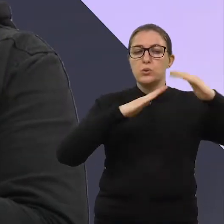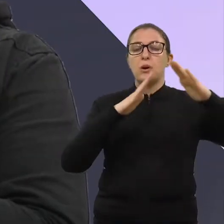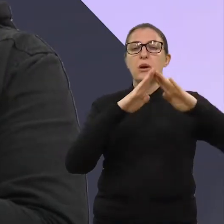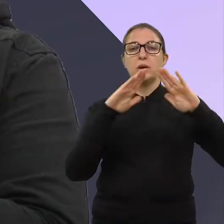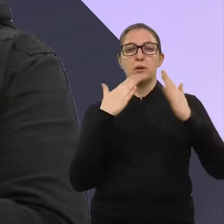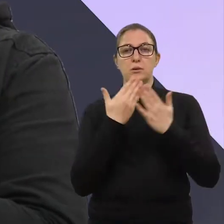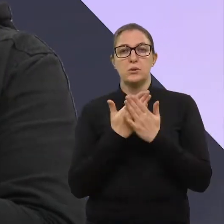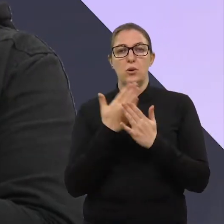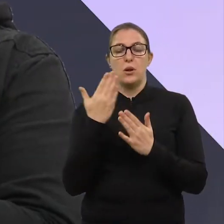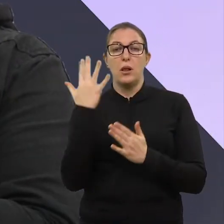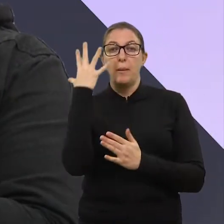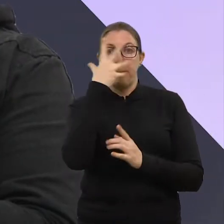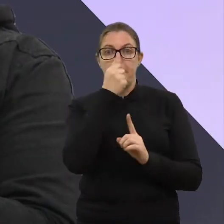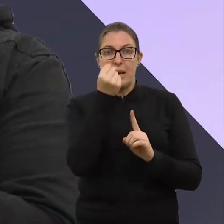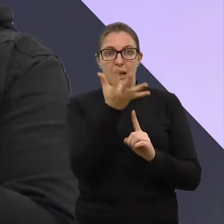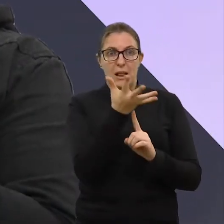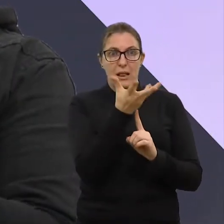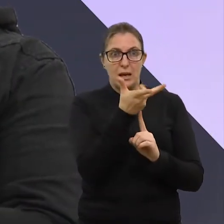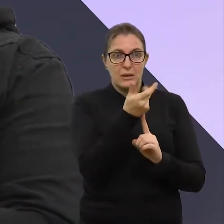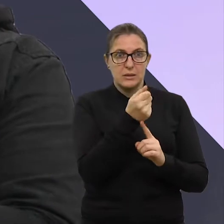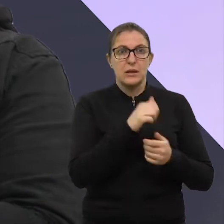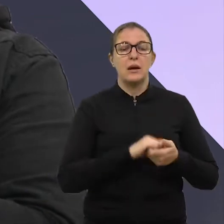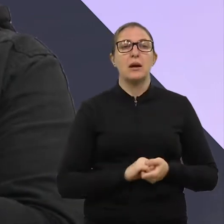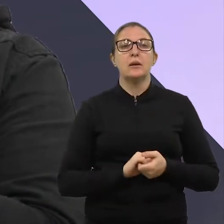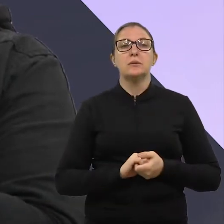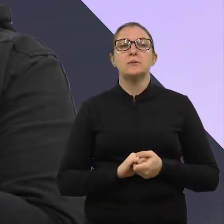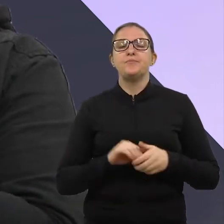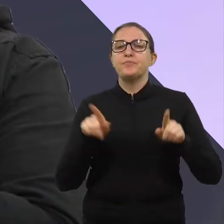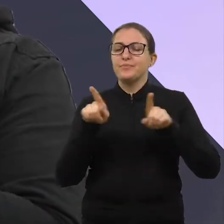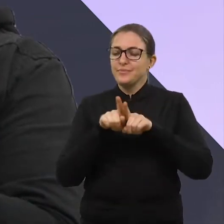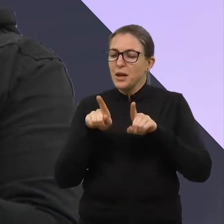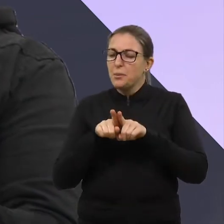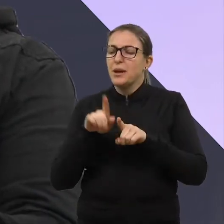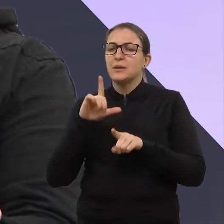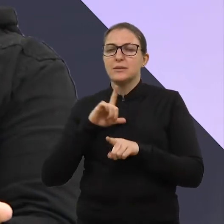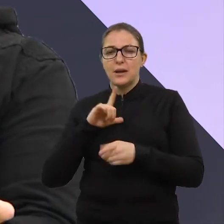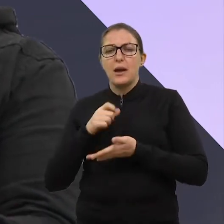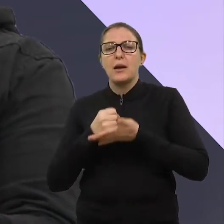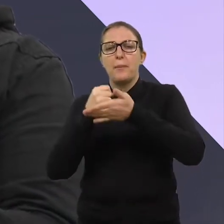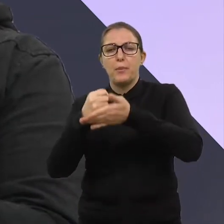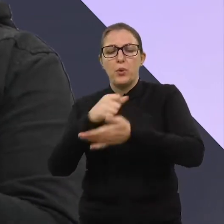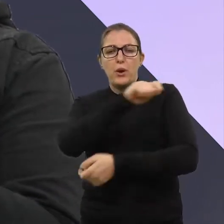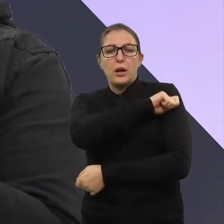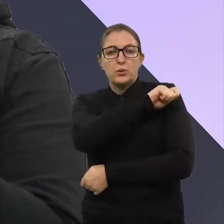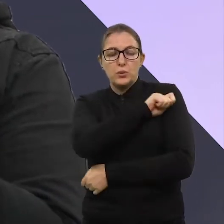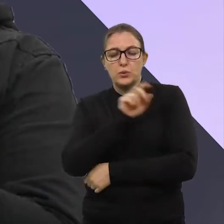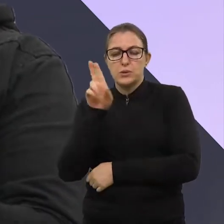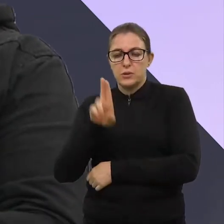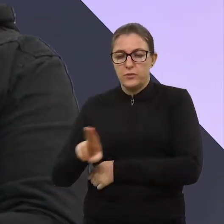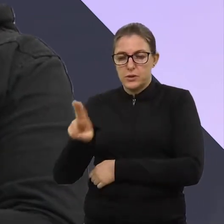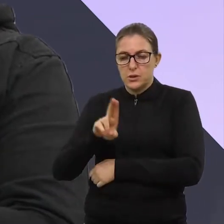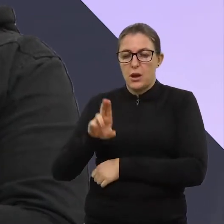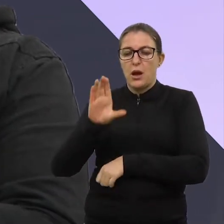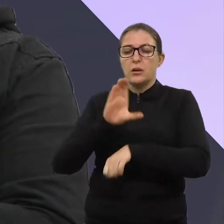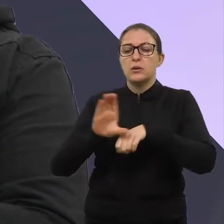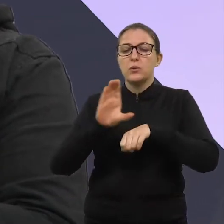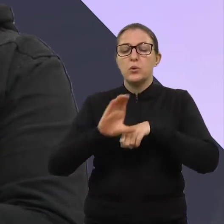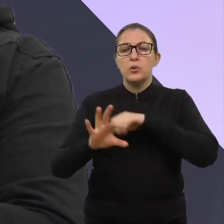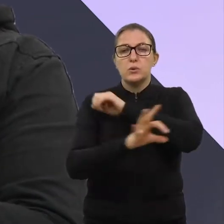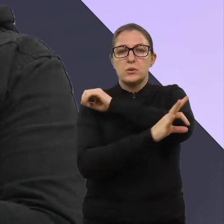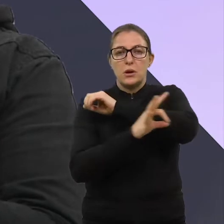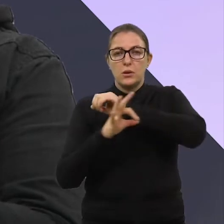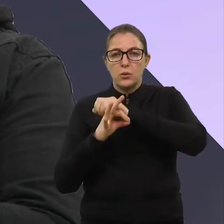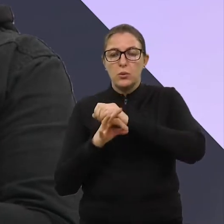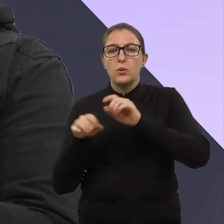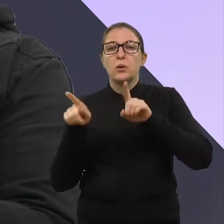muito esperado, muito aguardado, Nós temos várias situações, alunos da Universidade, do curso de Arquitetura, profissionais, ex-funcionários da